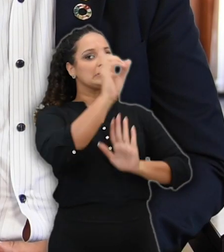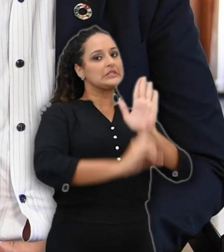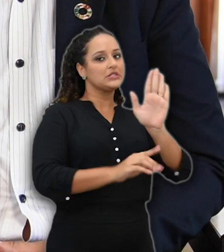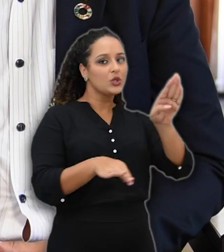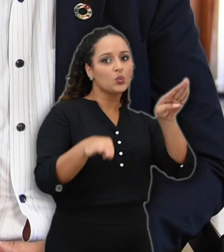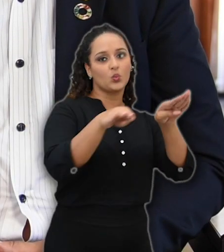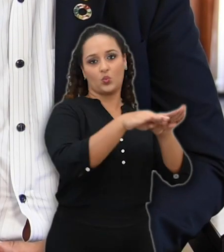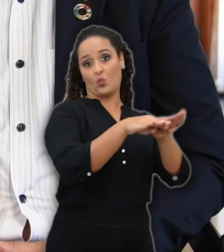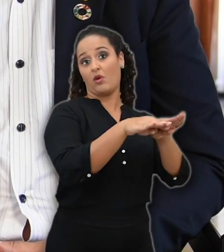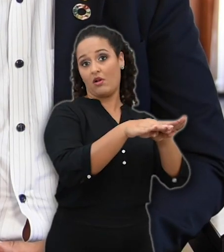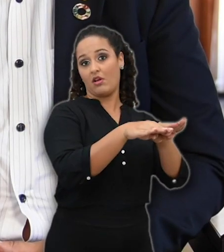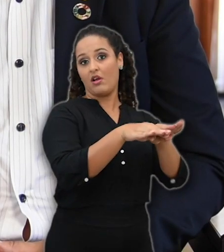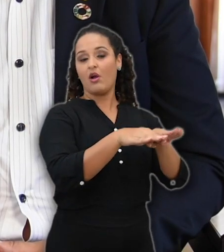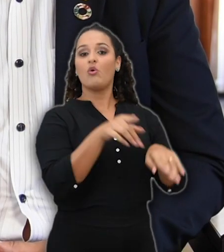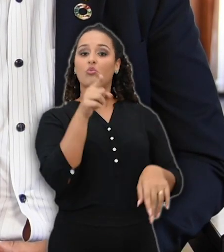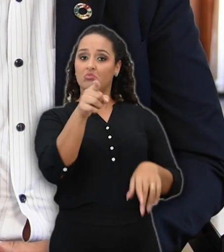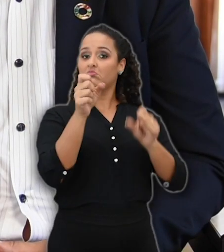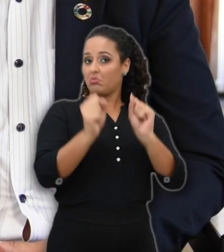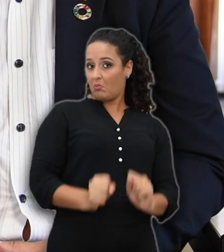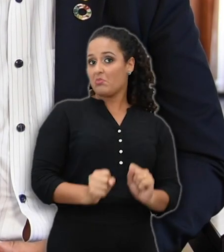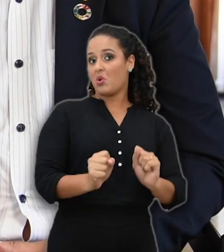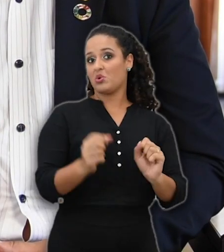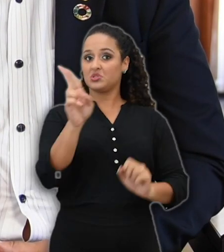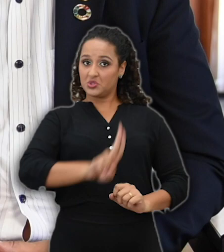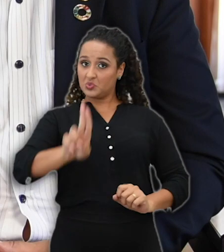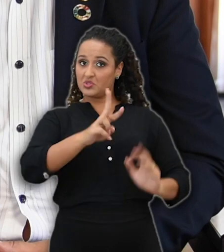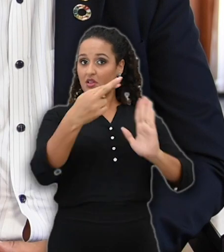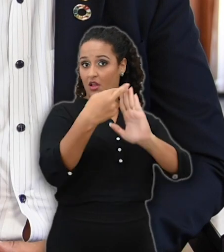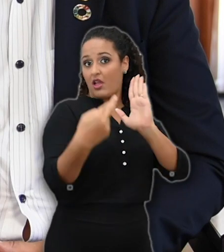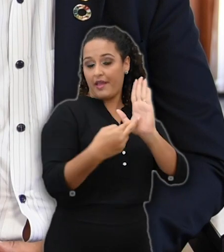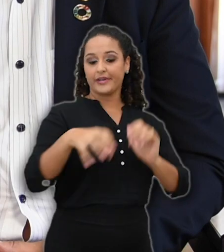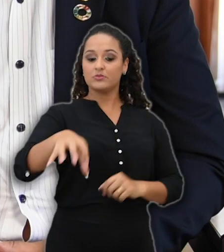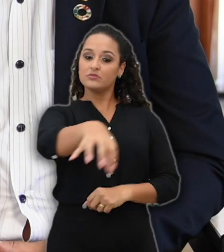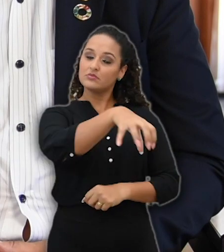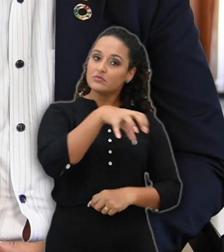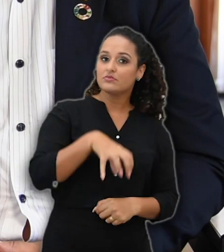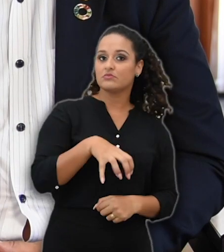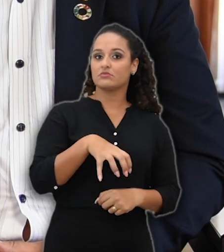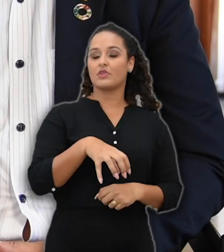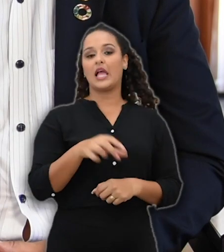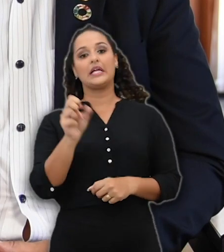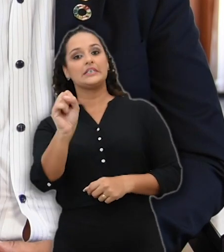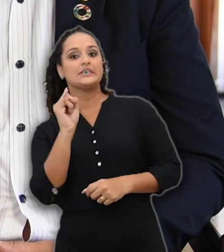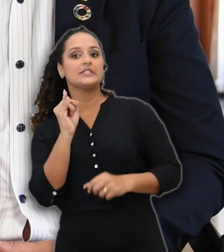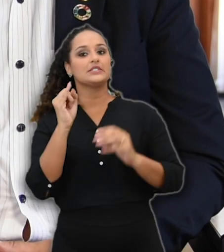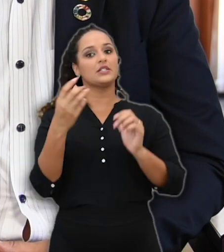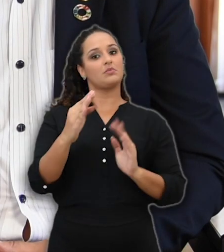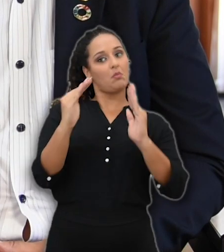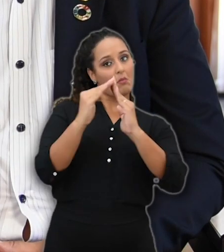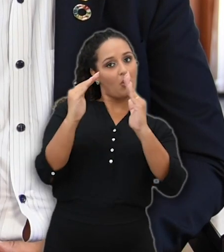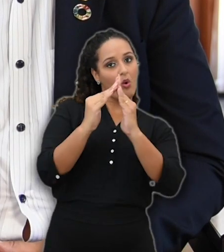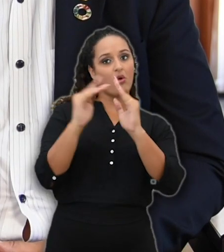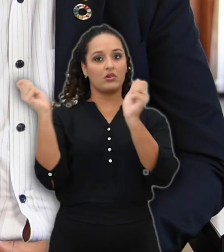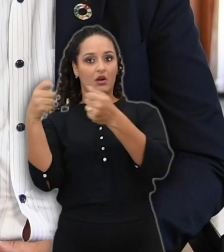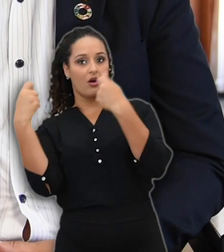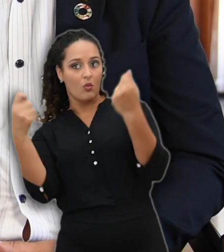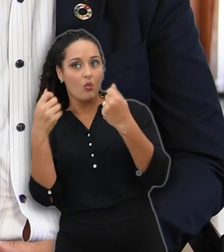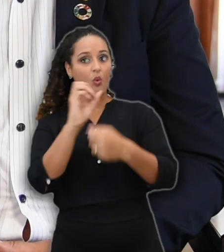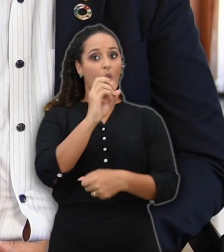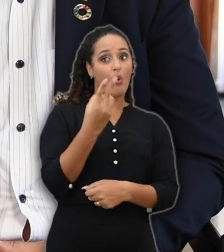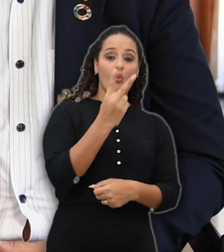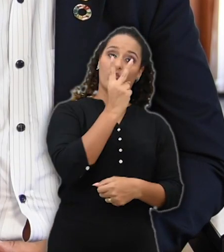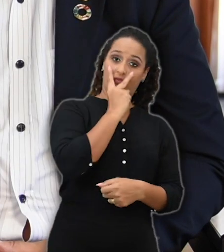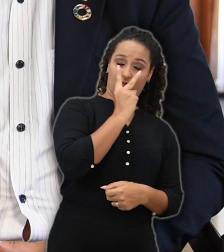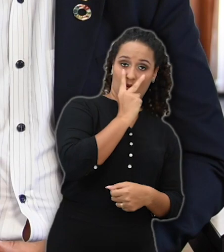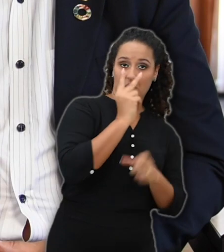afirmativas é você também optar, como já foi dito, pela inclusão regional. Se você é do campus, se